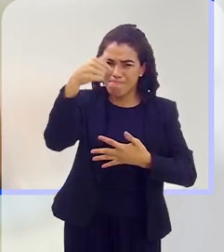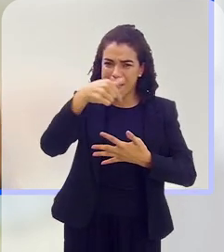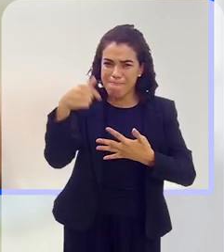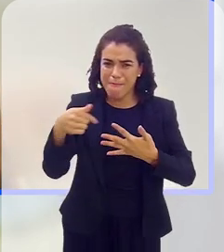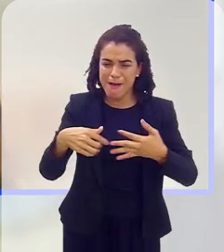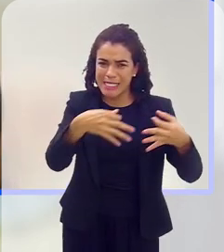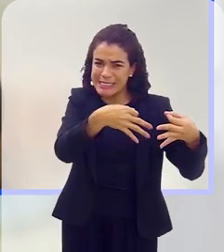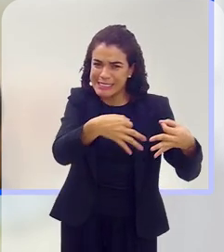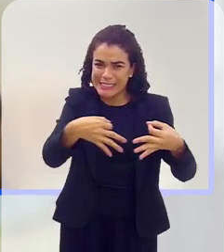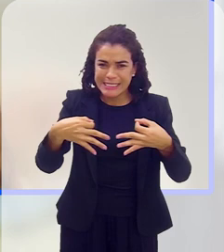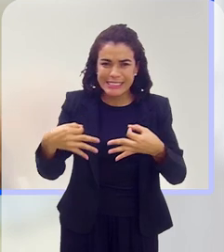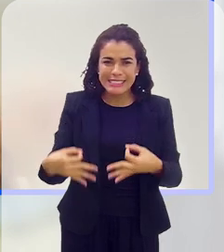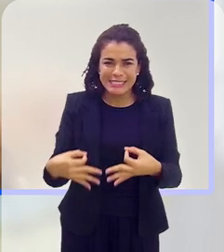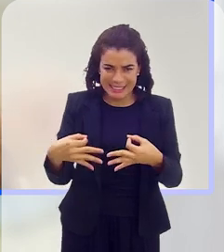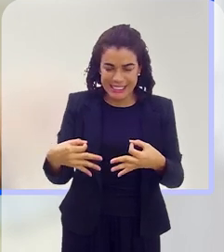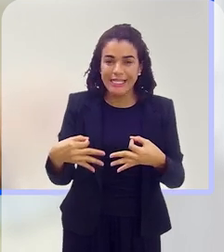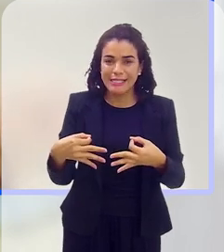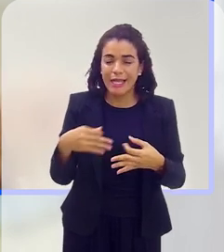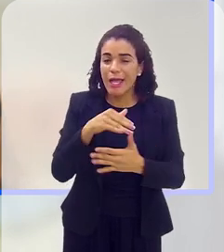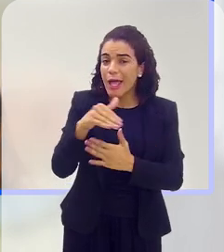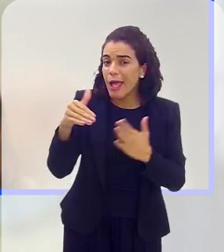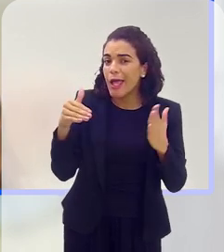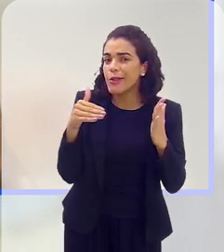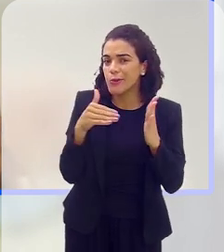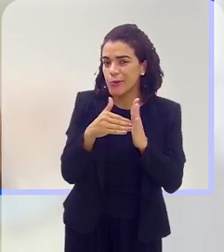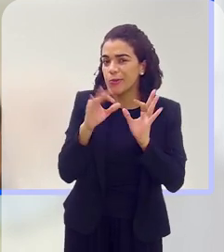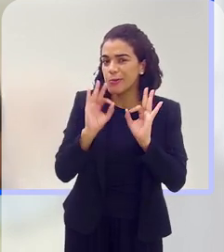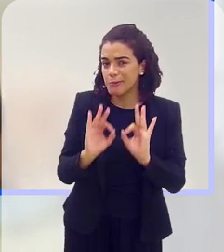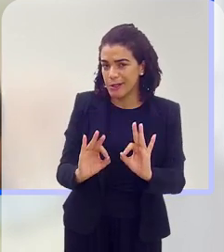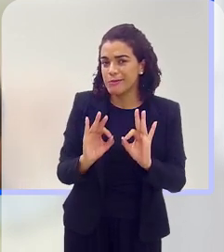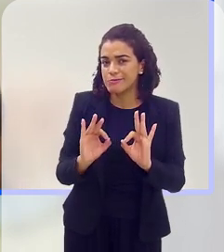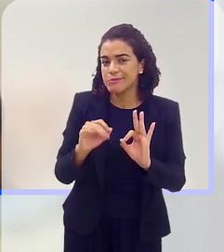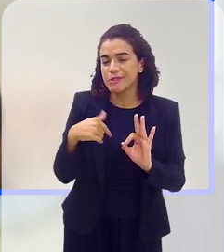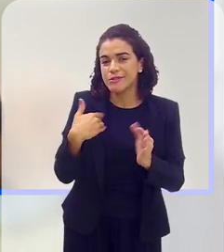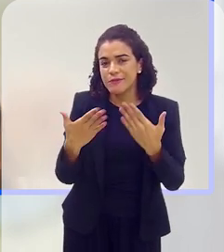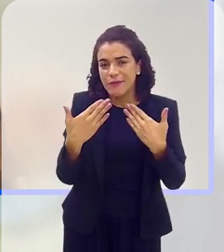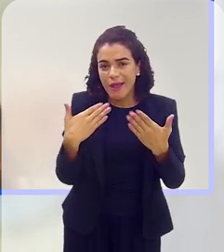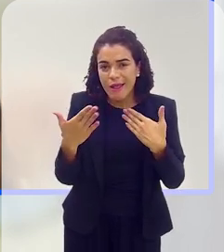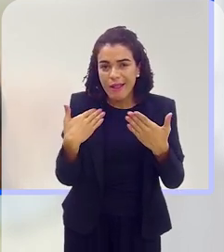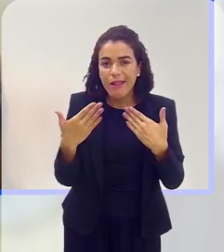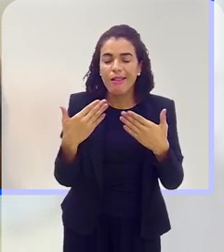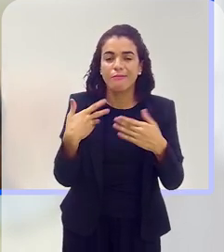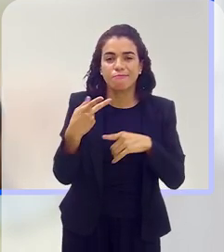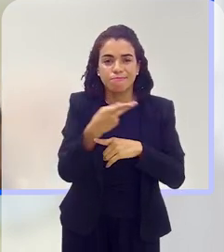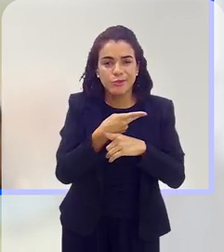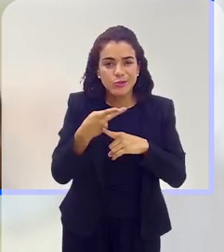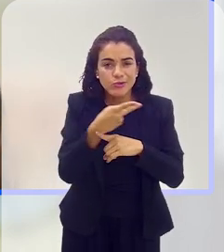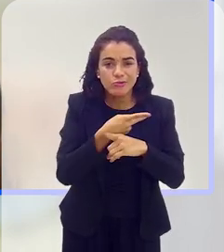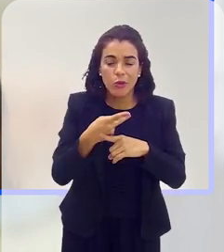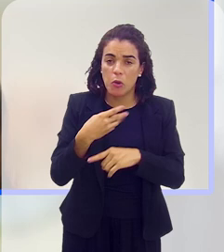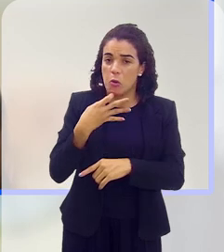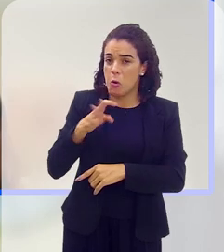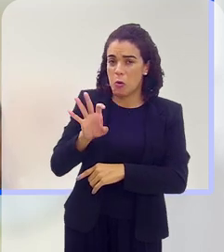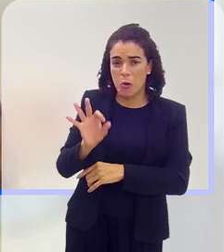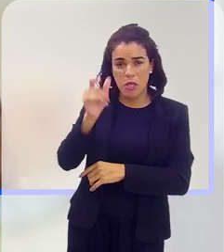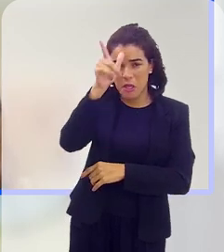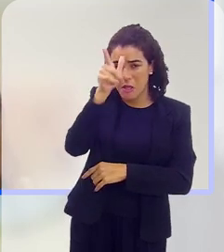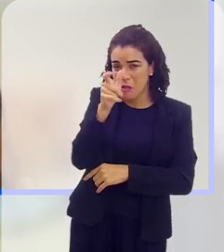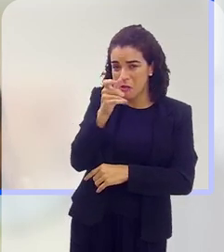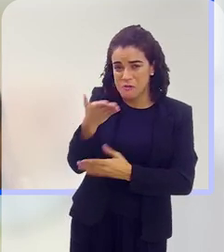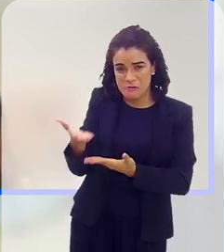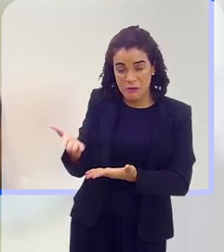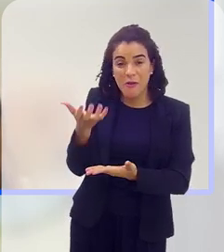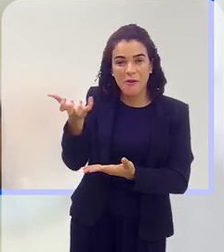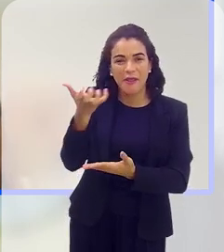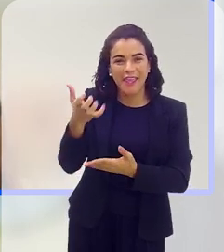pontual, foi muito pontual mesmo, é tudo aquilo que a gente vem falando, vem buscando, não a conheço, gostaria